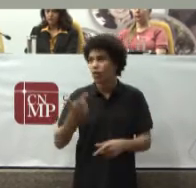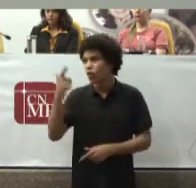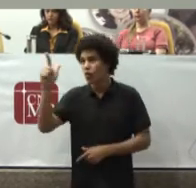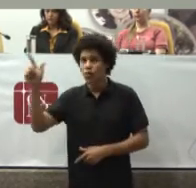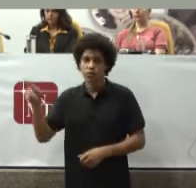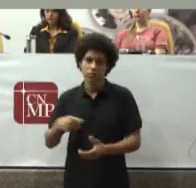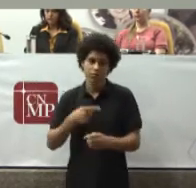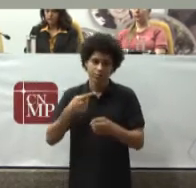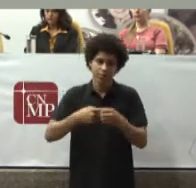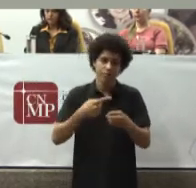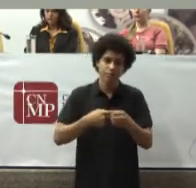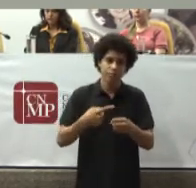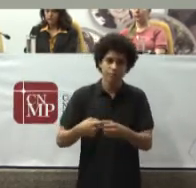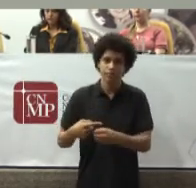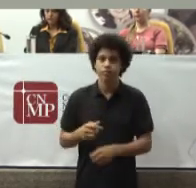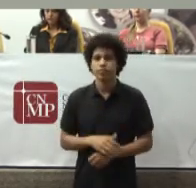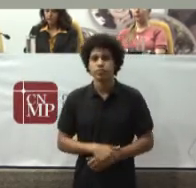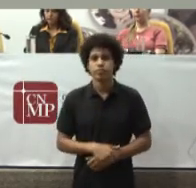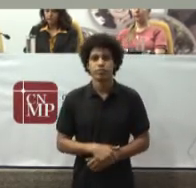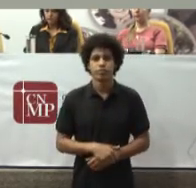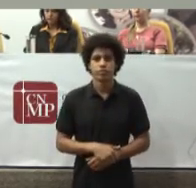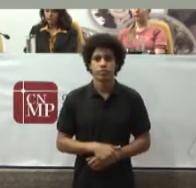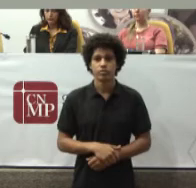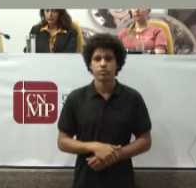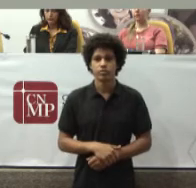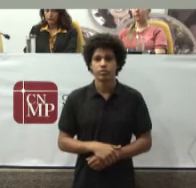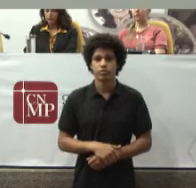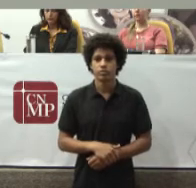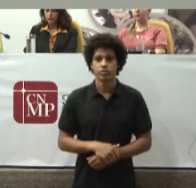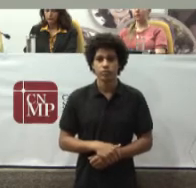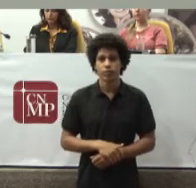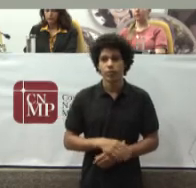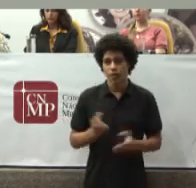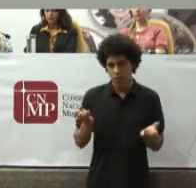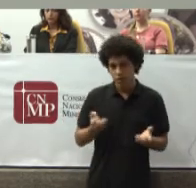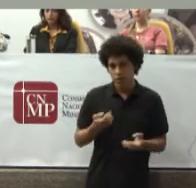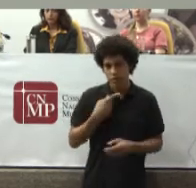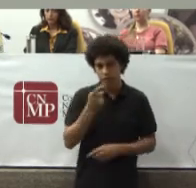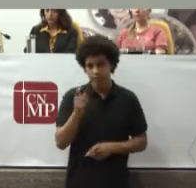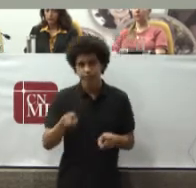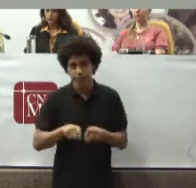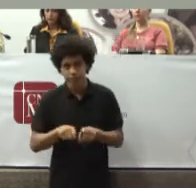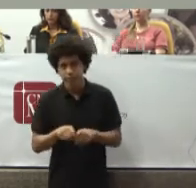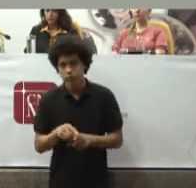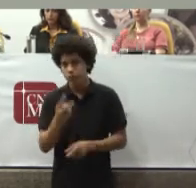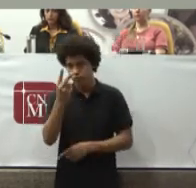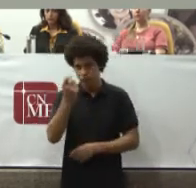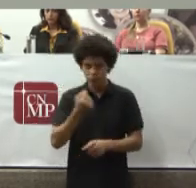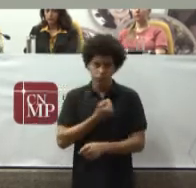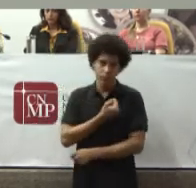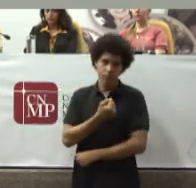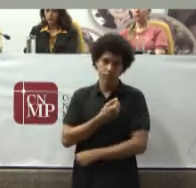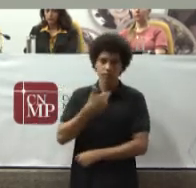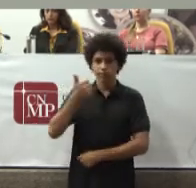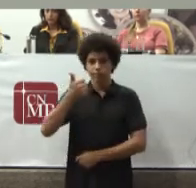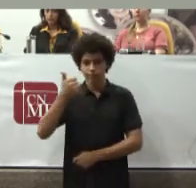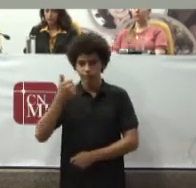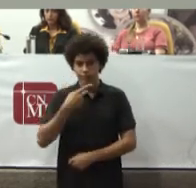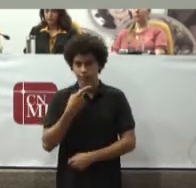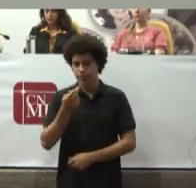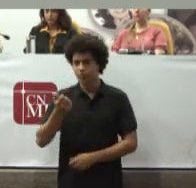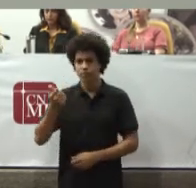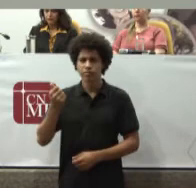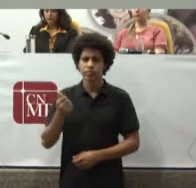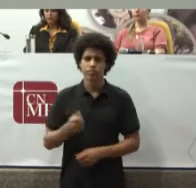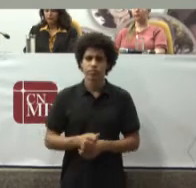outros Em outros locais Queria ressaltar Dois números O primeiro Divulgado